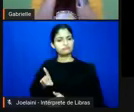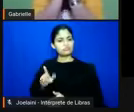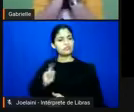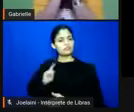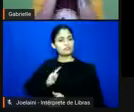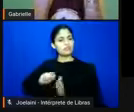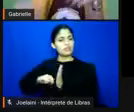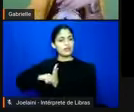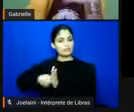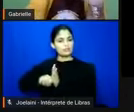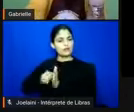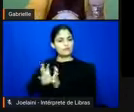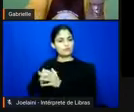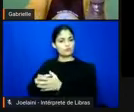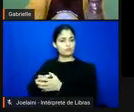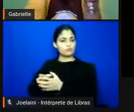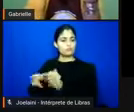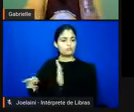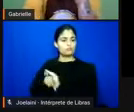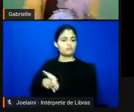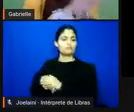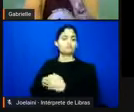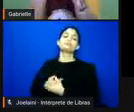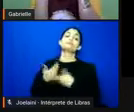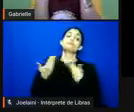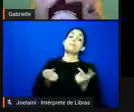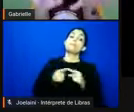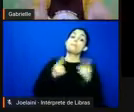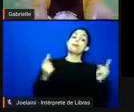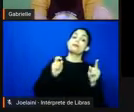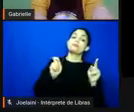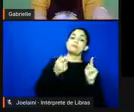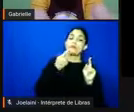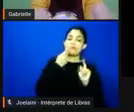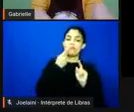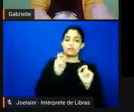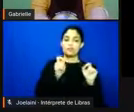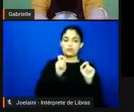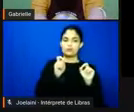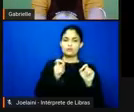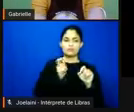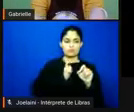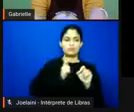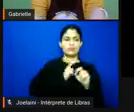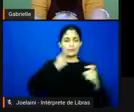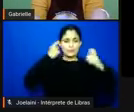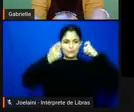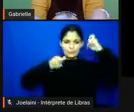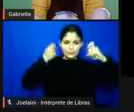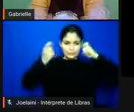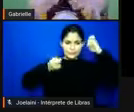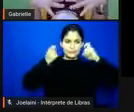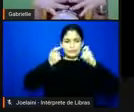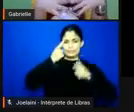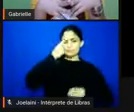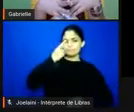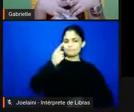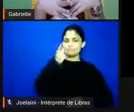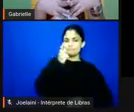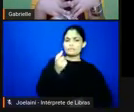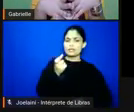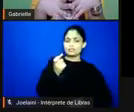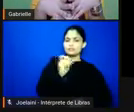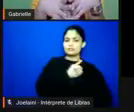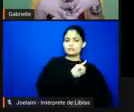a chave da Irmandade. Mas o que eu quero destacar aqui é que tem uma preocupação muito interessante da Jéssica e do Luigi, que